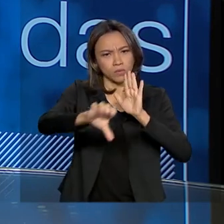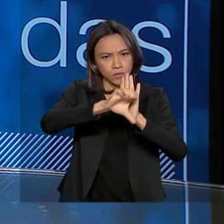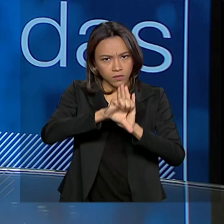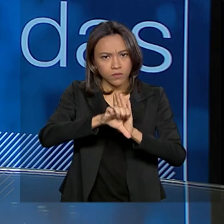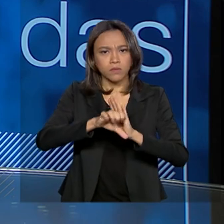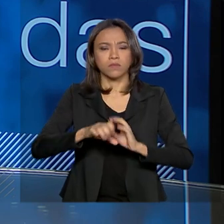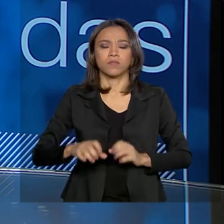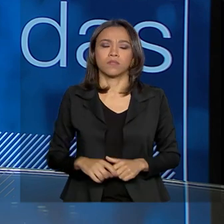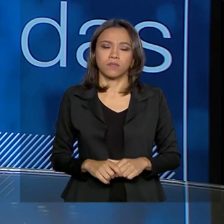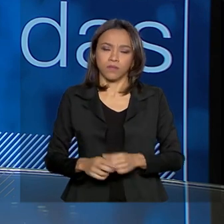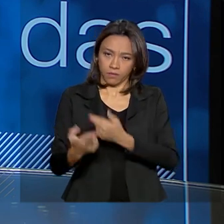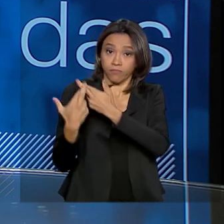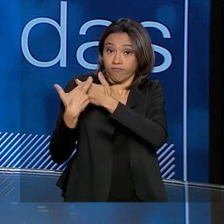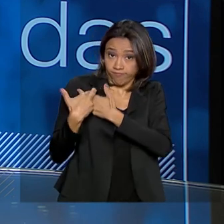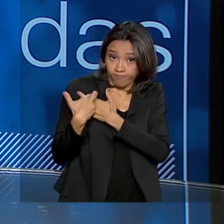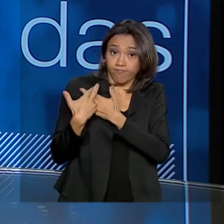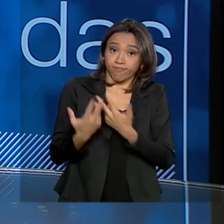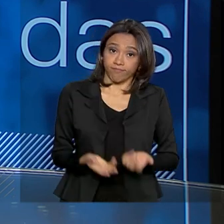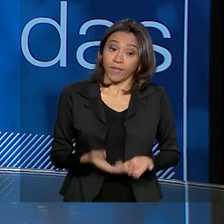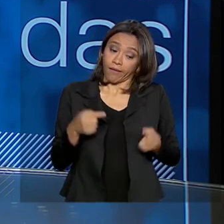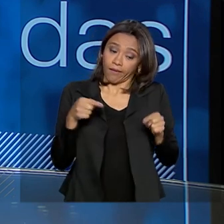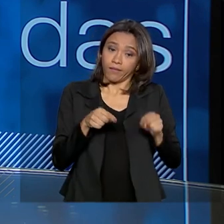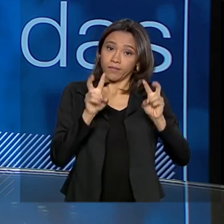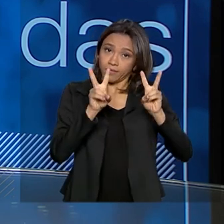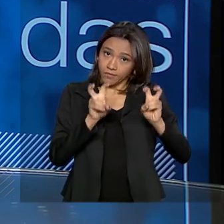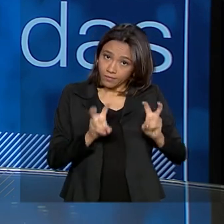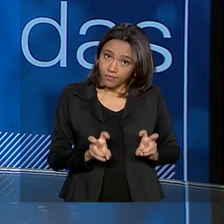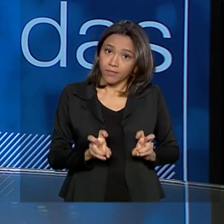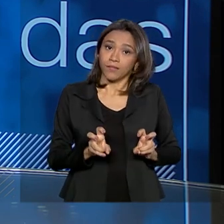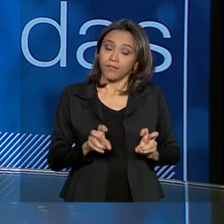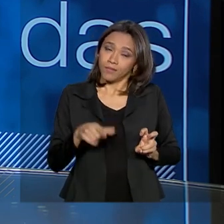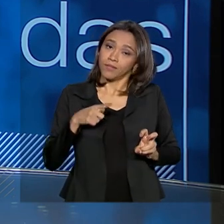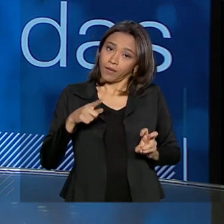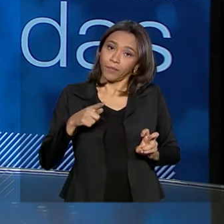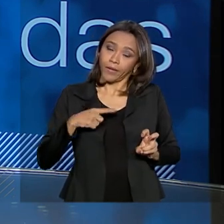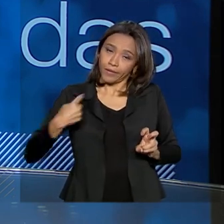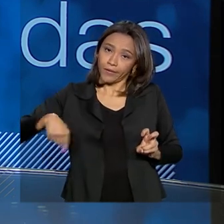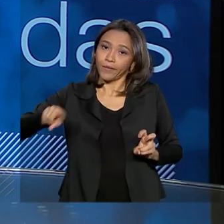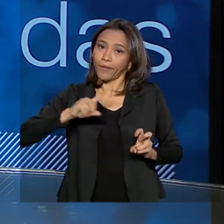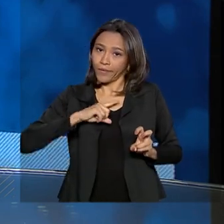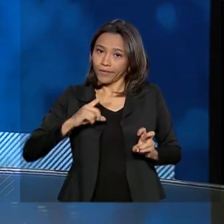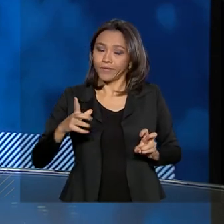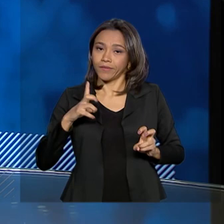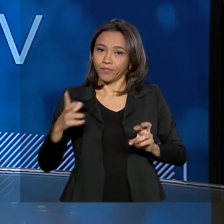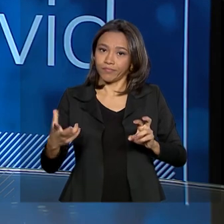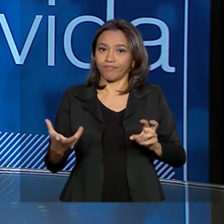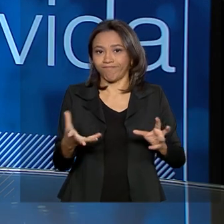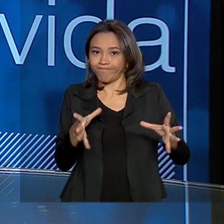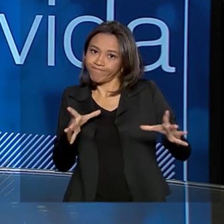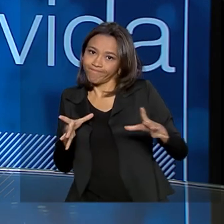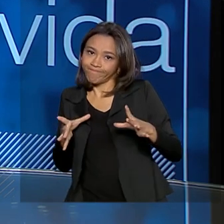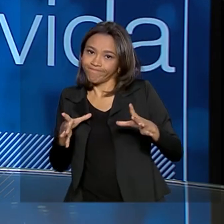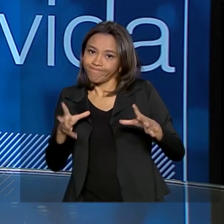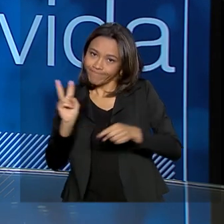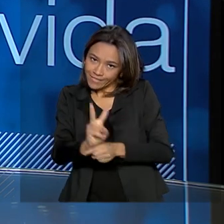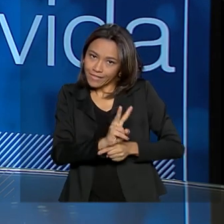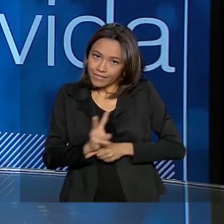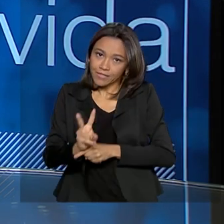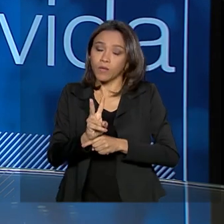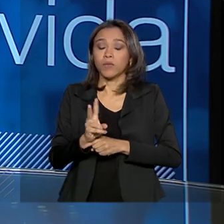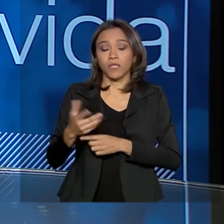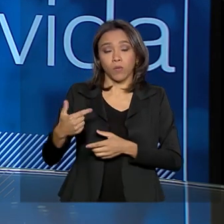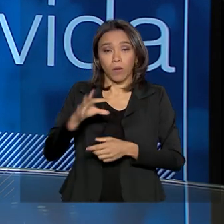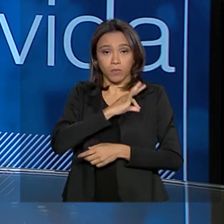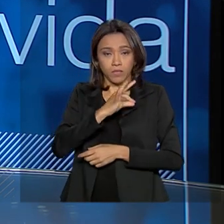obviamente, que essas questões também passam nas nossas rodovias. A polícia tem feito um trabalho bem